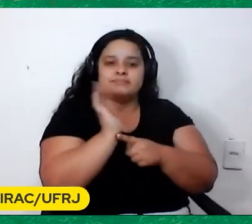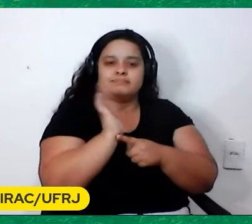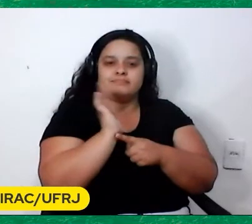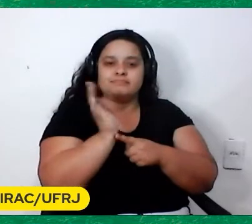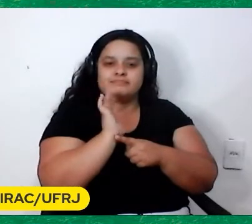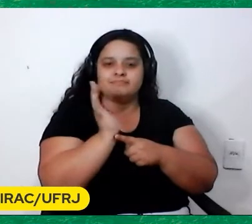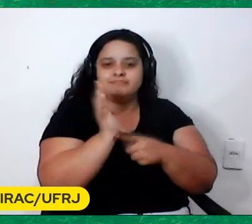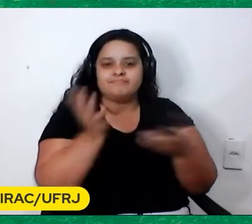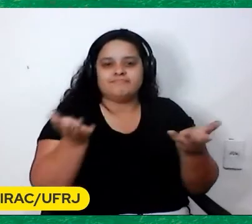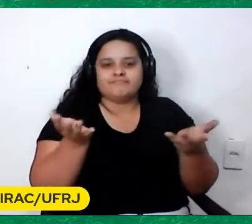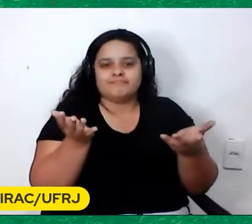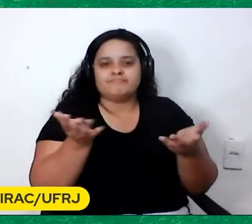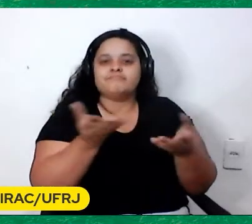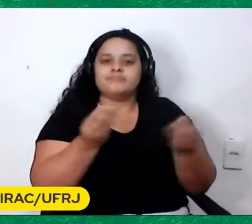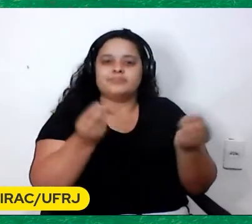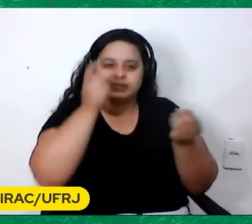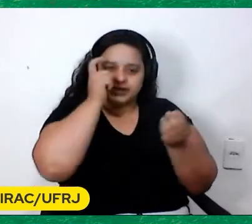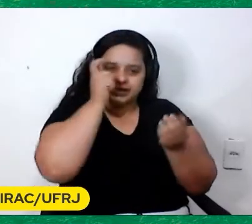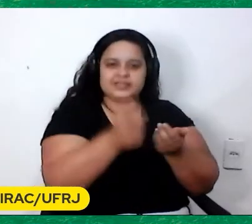Muito interessante